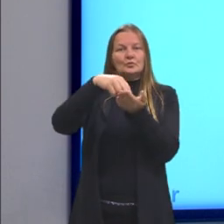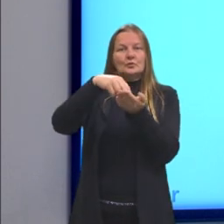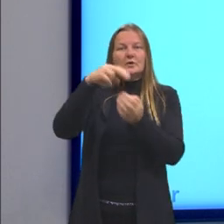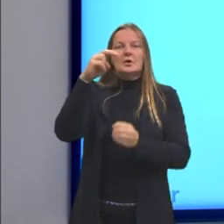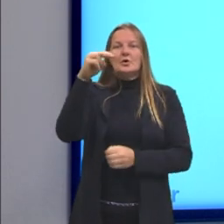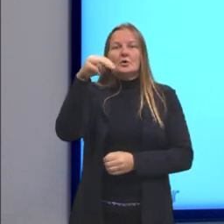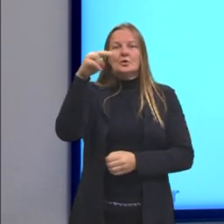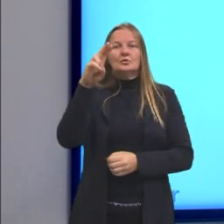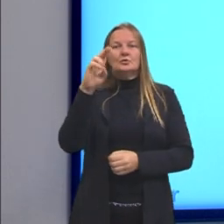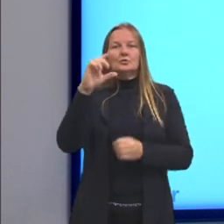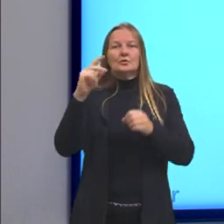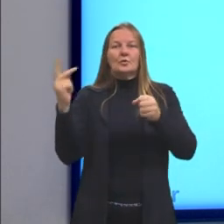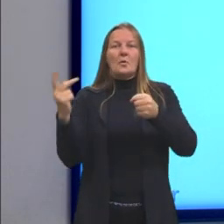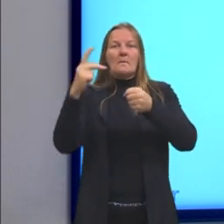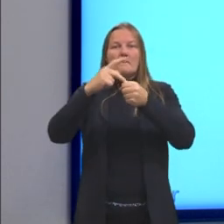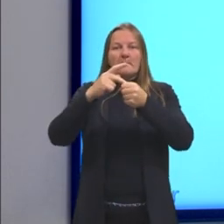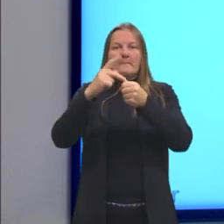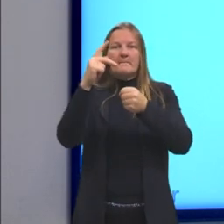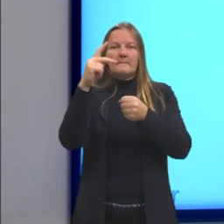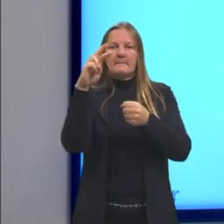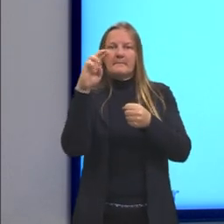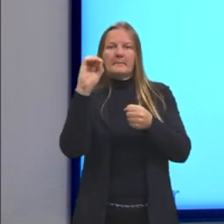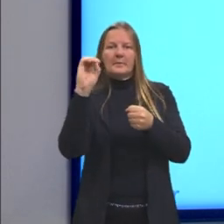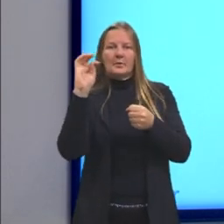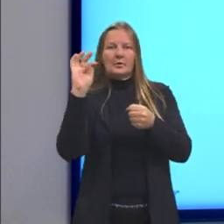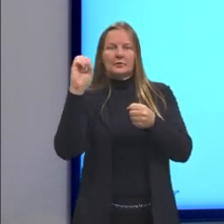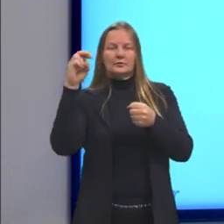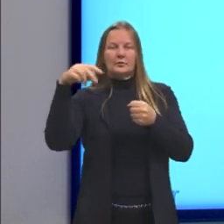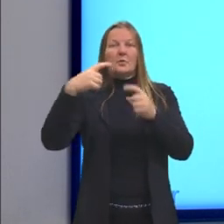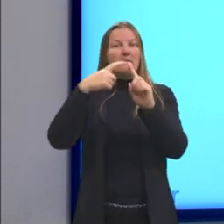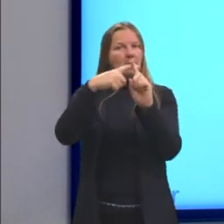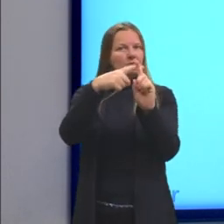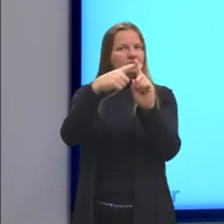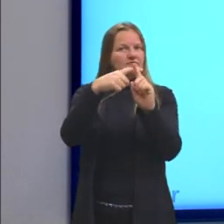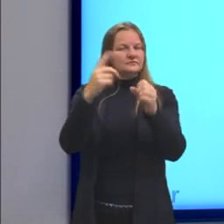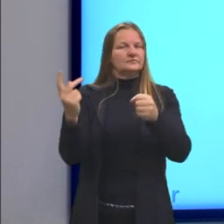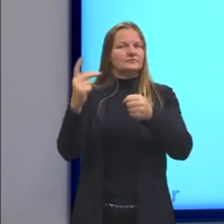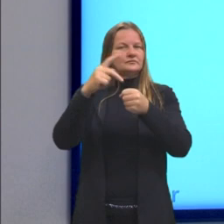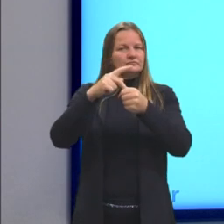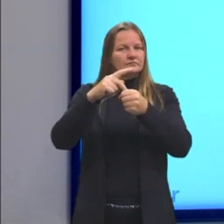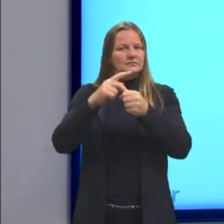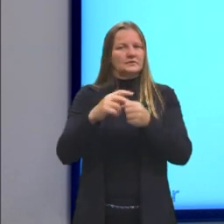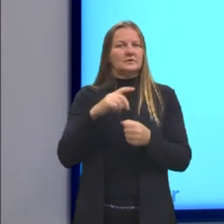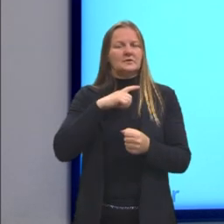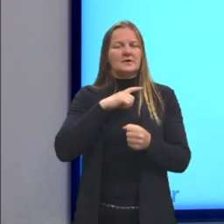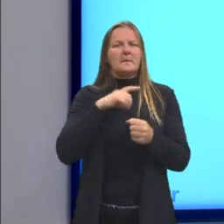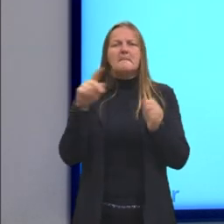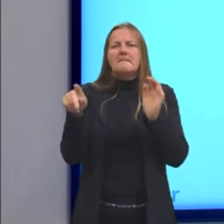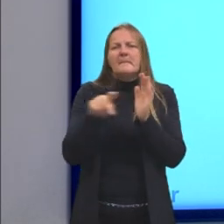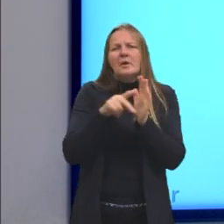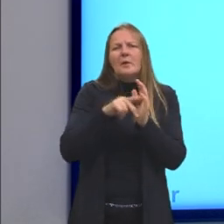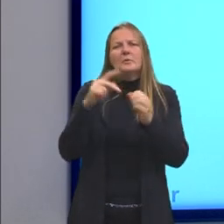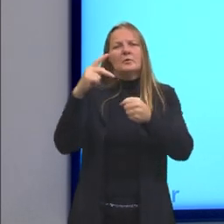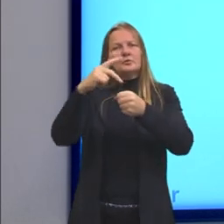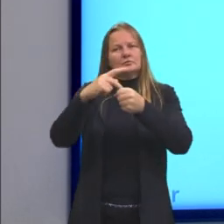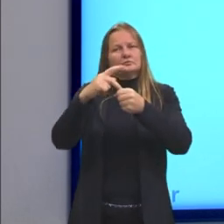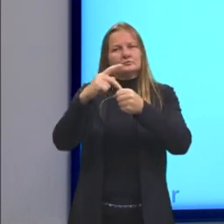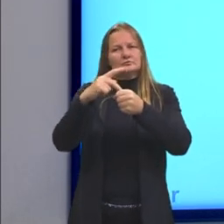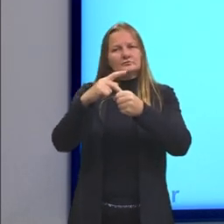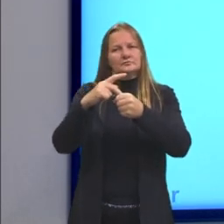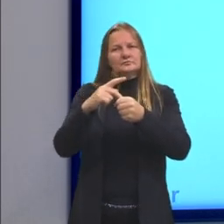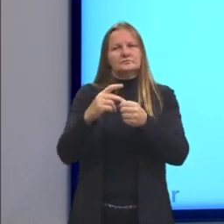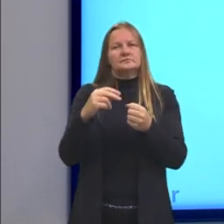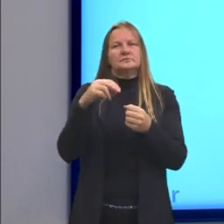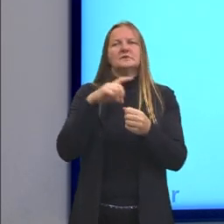A gente tem os prótons, que são as partículas positivas aqui. São os elementos positivos dentro do